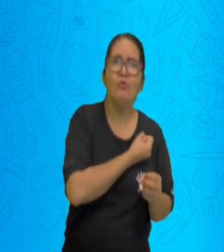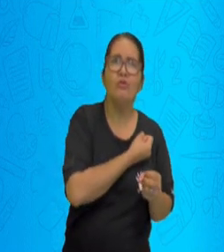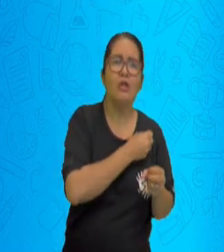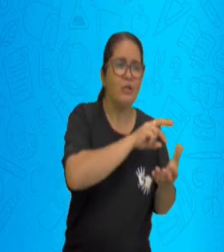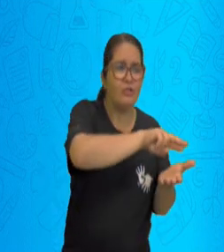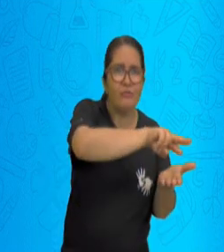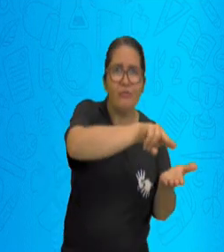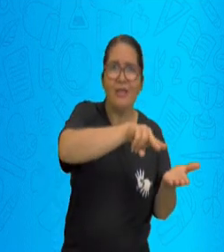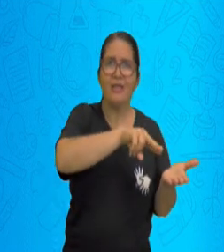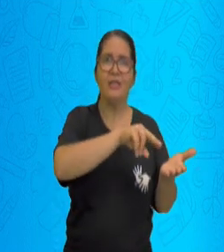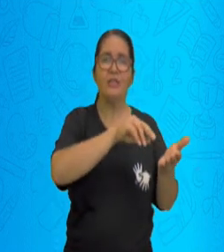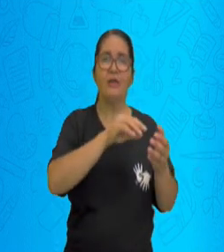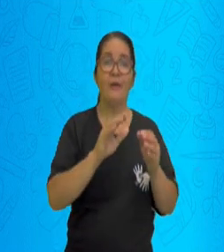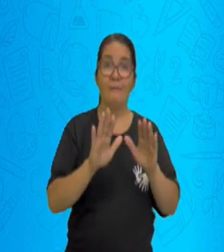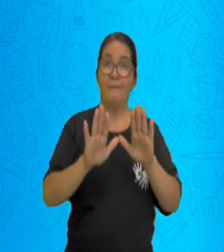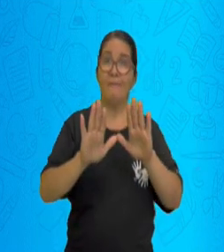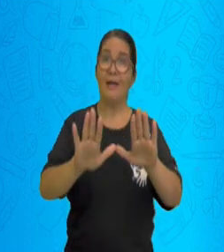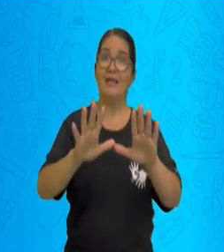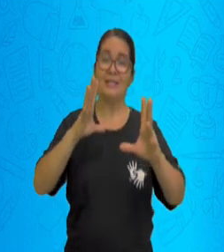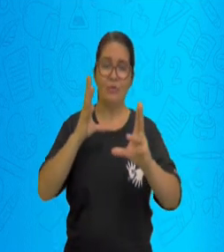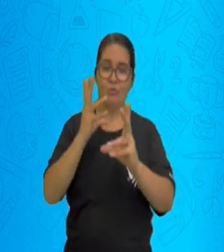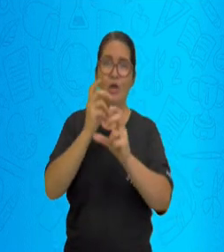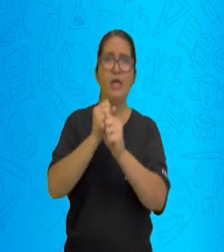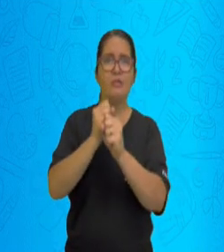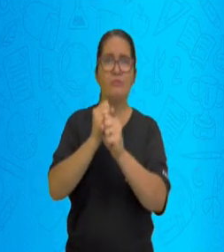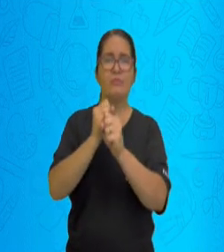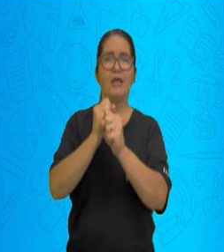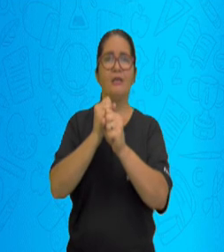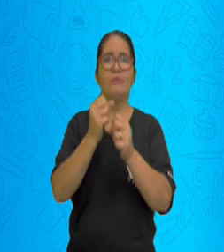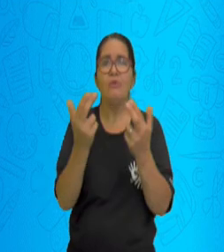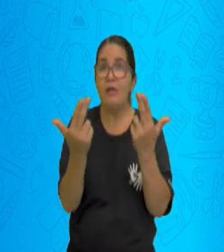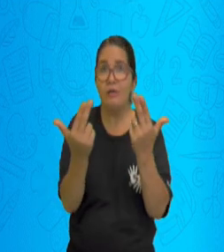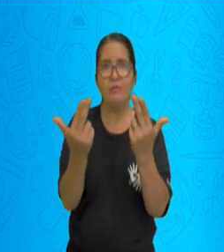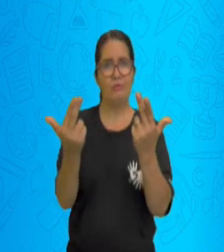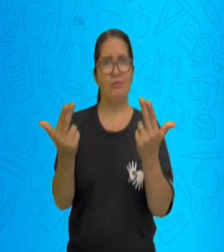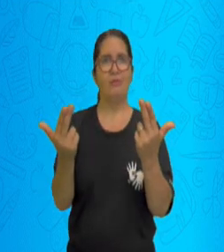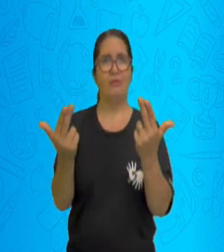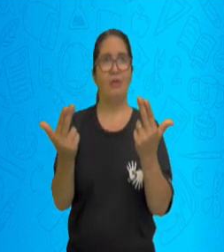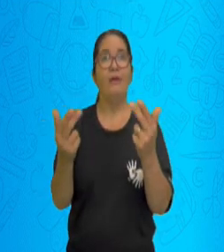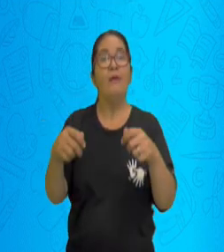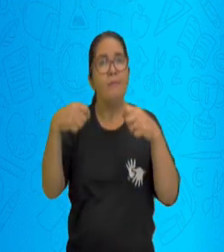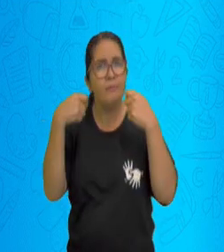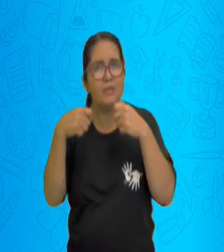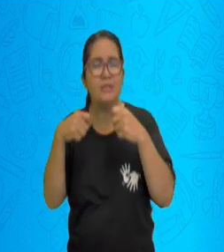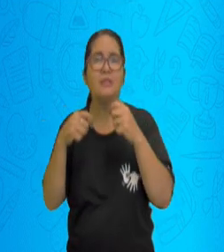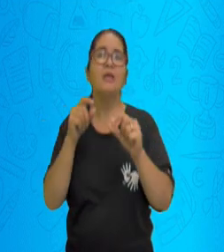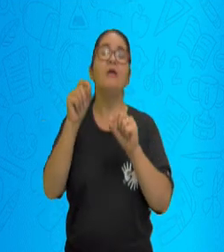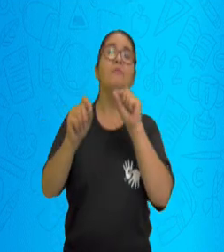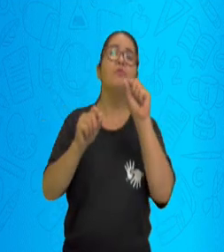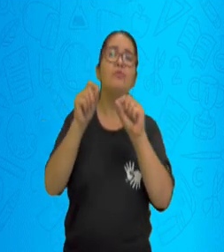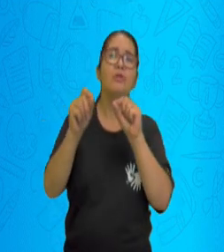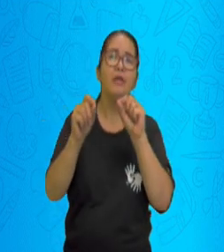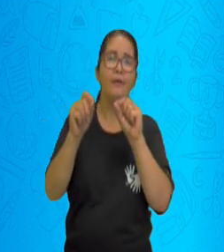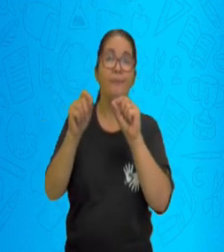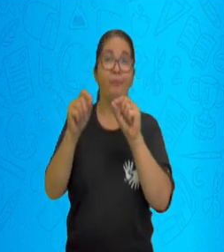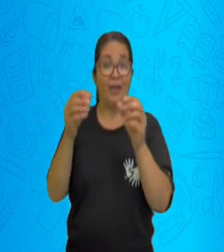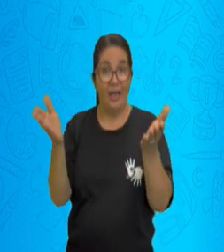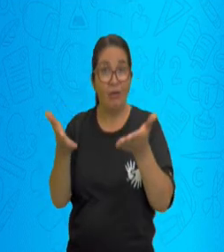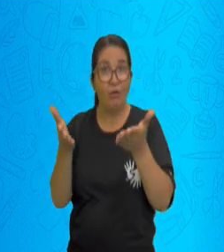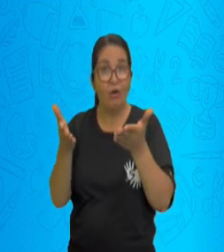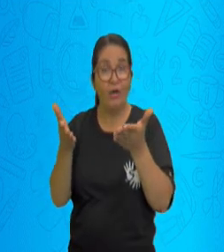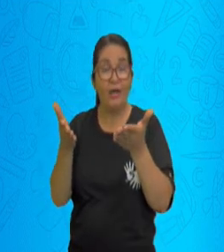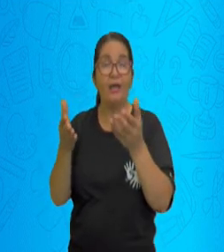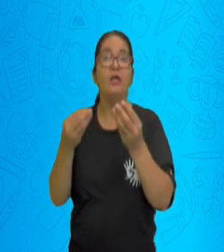problema, a situação problema, pede o seguinte, para identificar a sentença que estabelece uma relação entre a